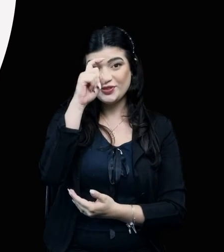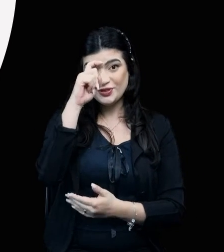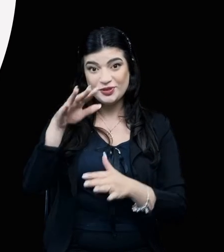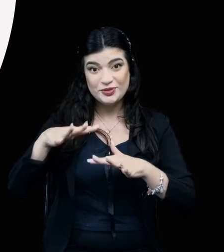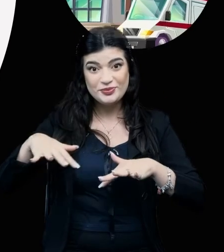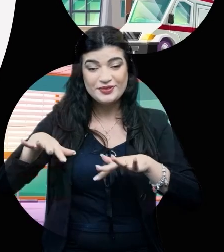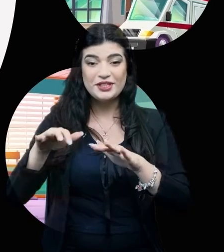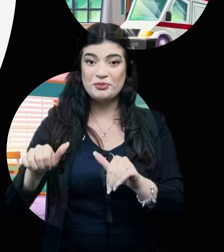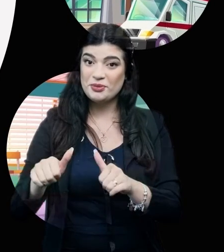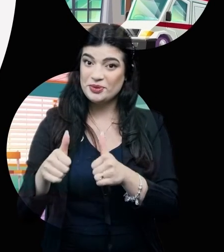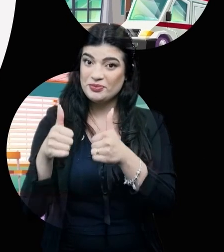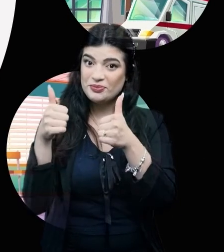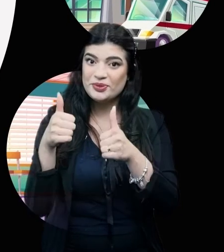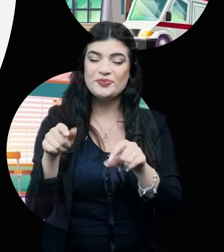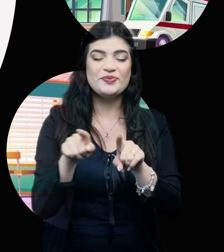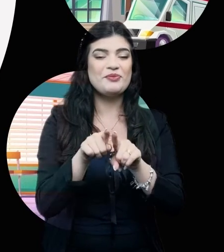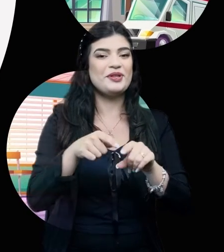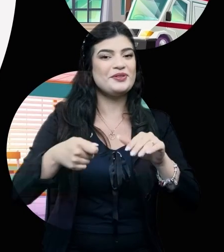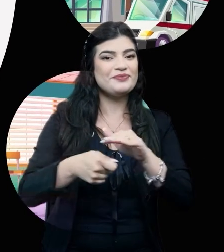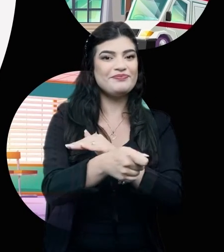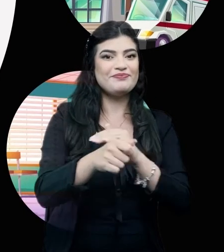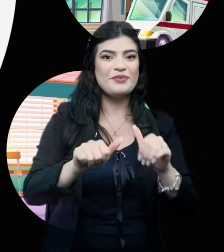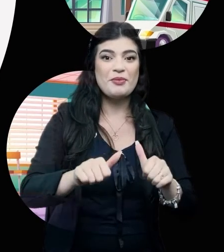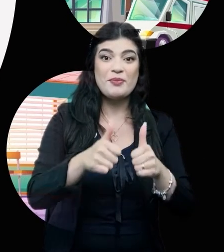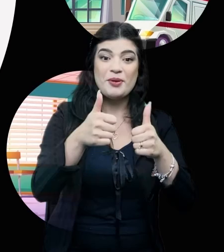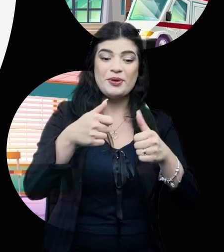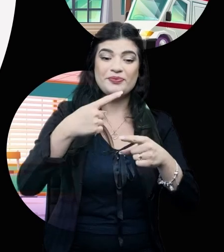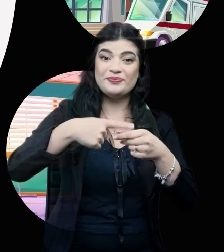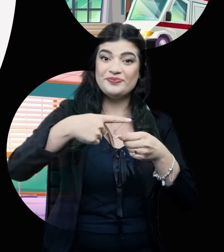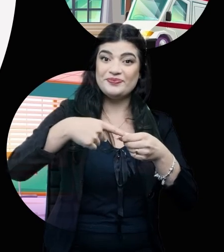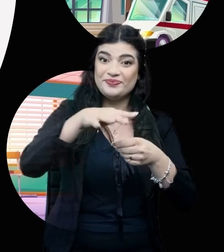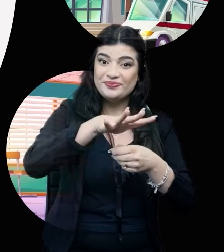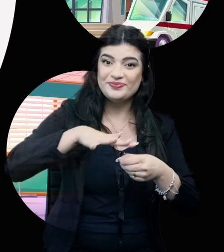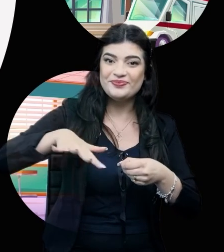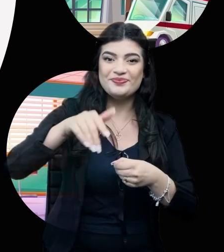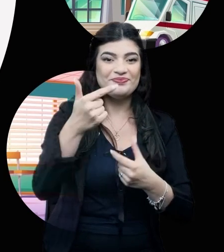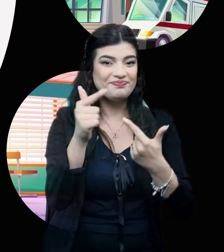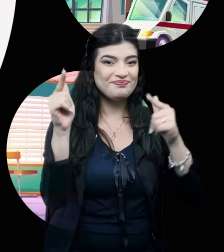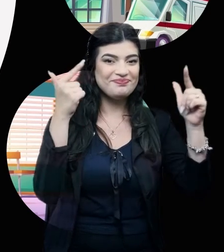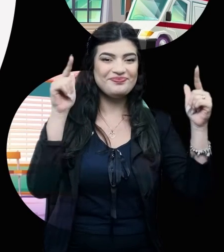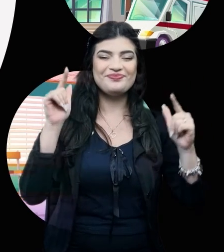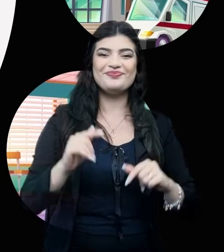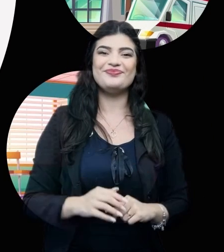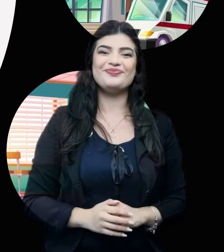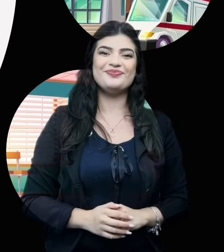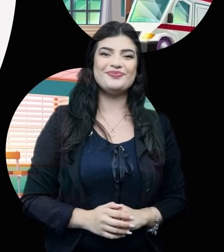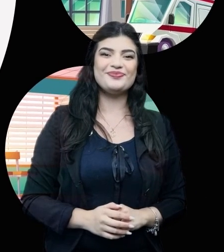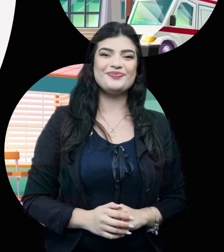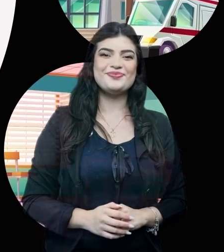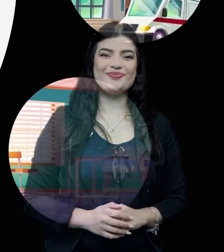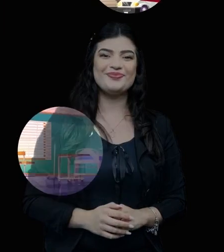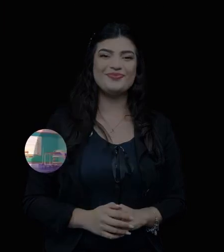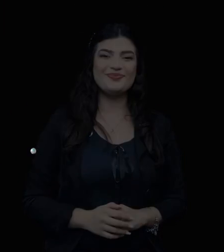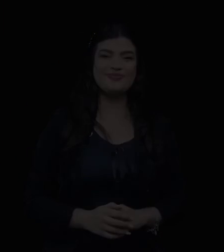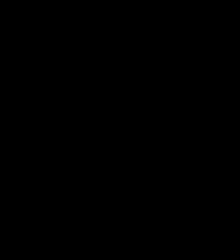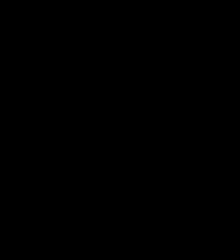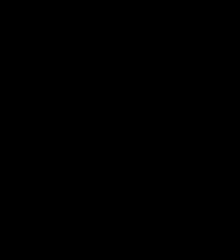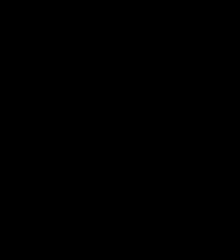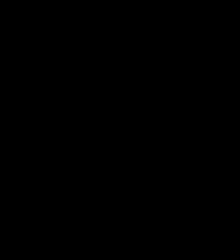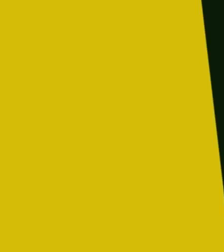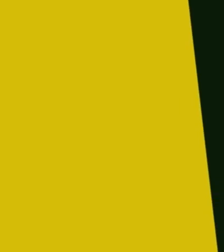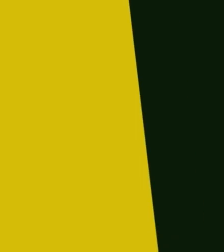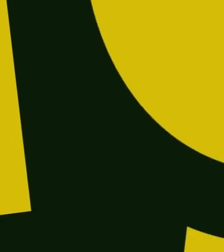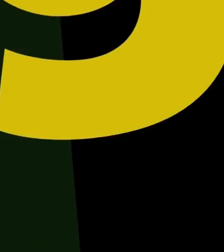mantém o posto de saúde, investe na melhoria da cidade e muitas outras coisas. E